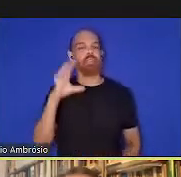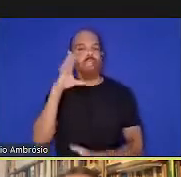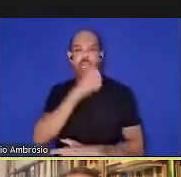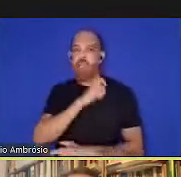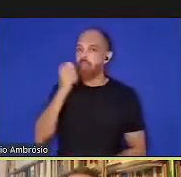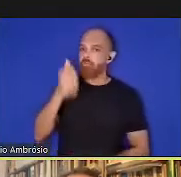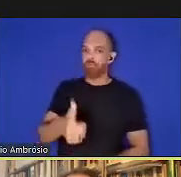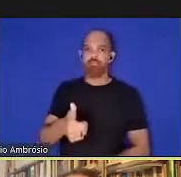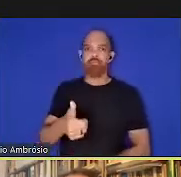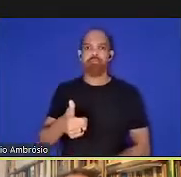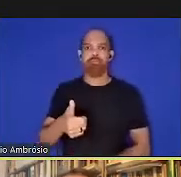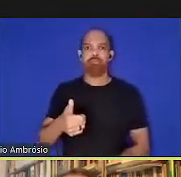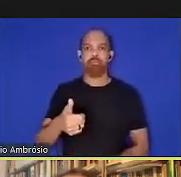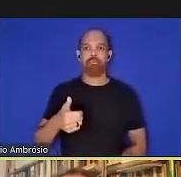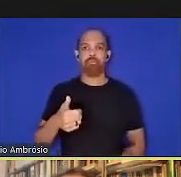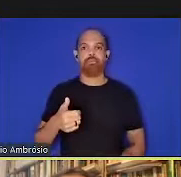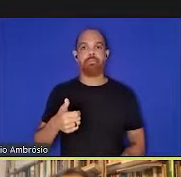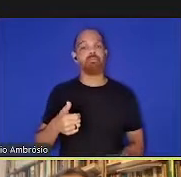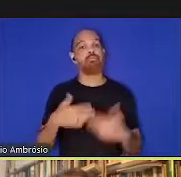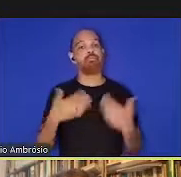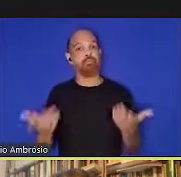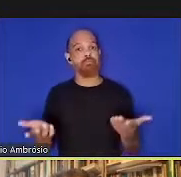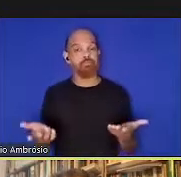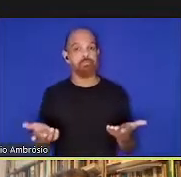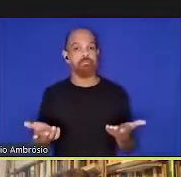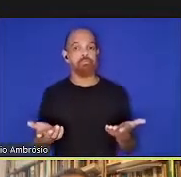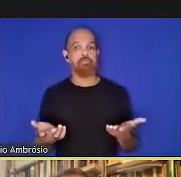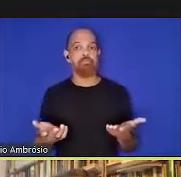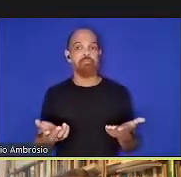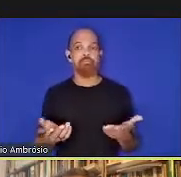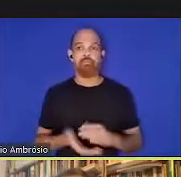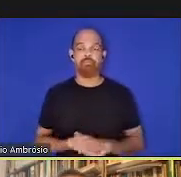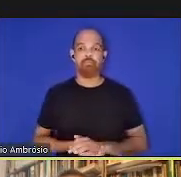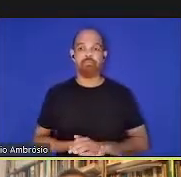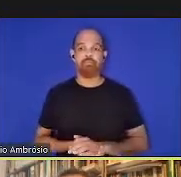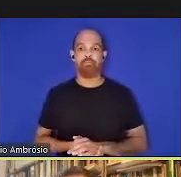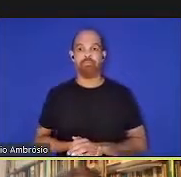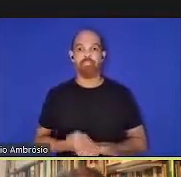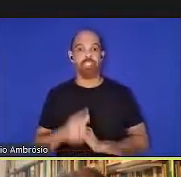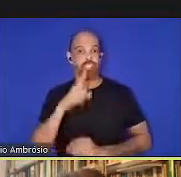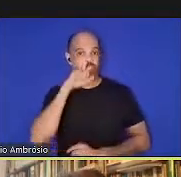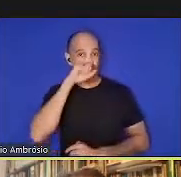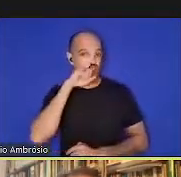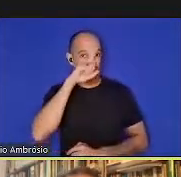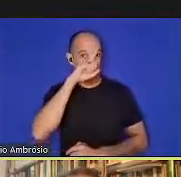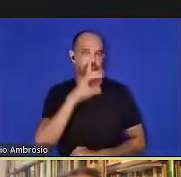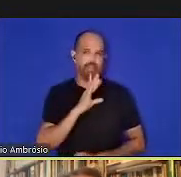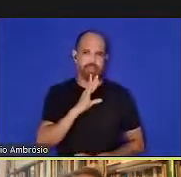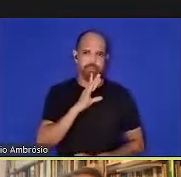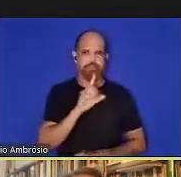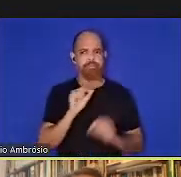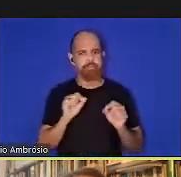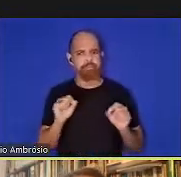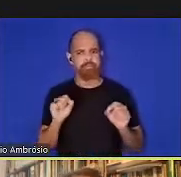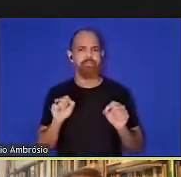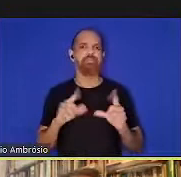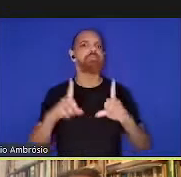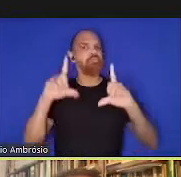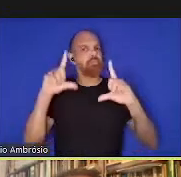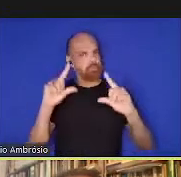e os riscos, como nós todos sabemos, diminuíram